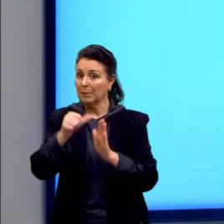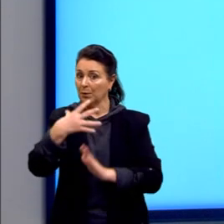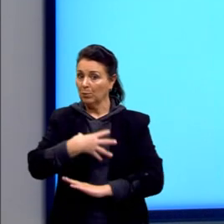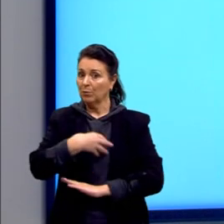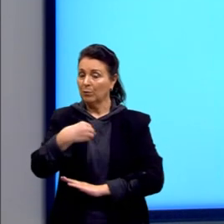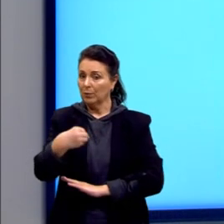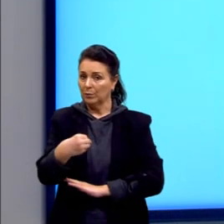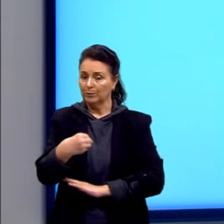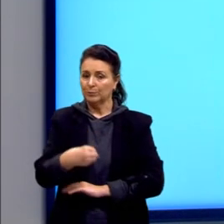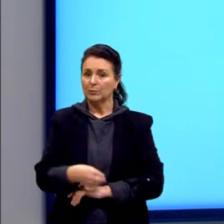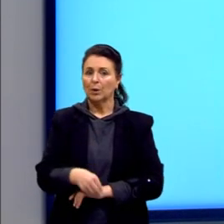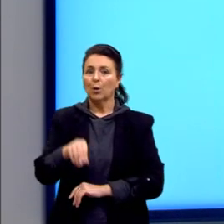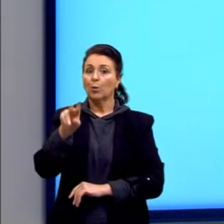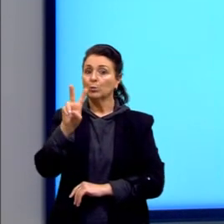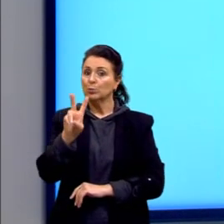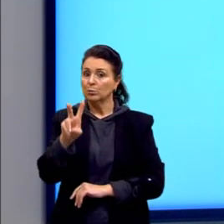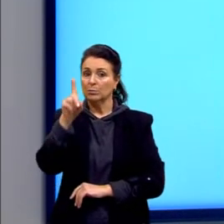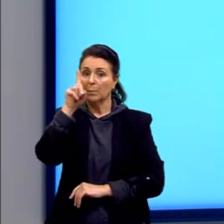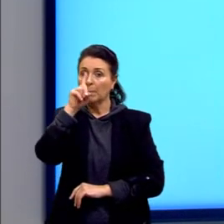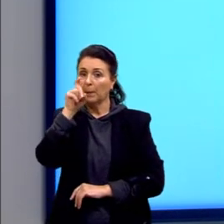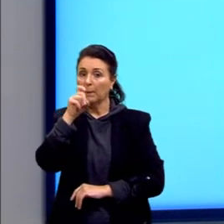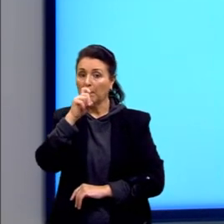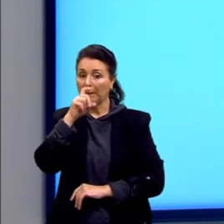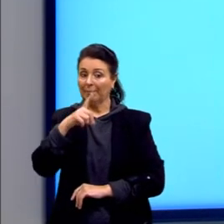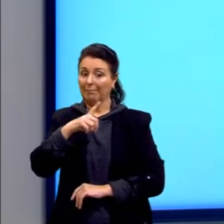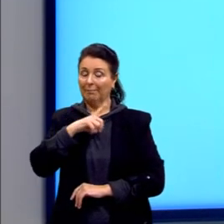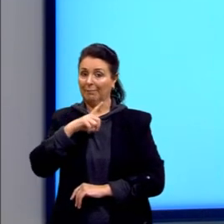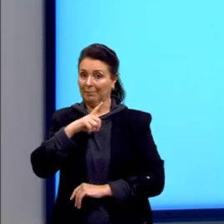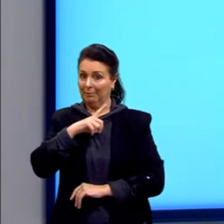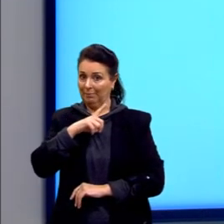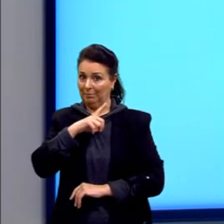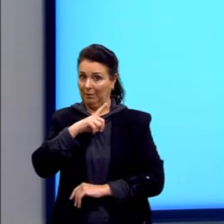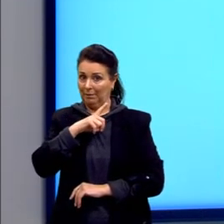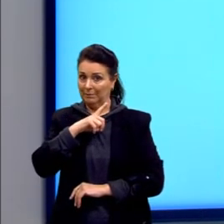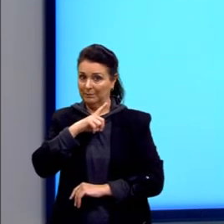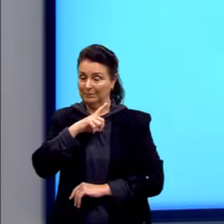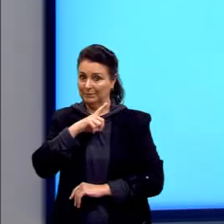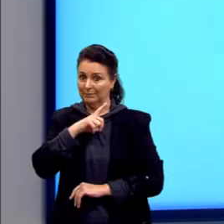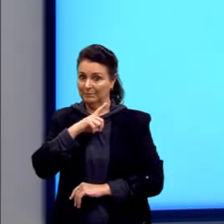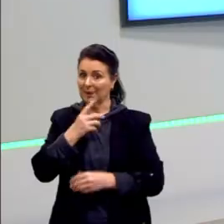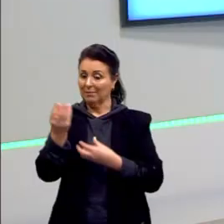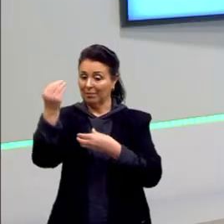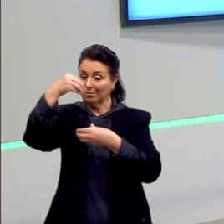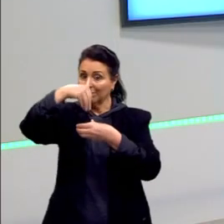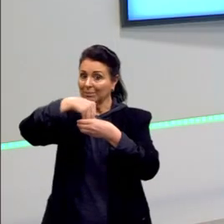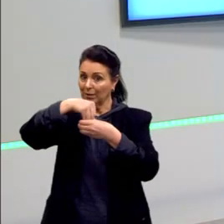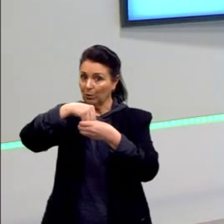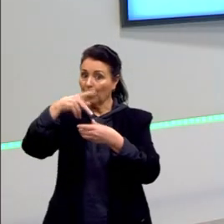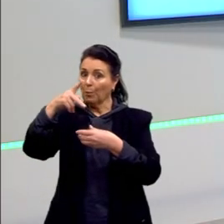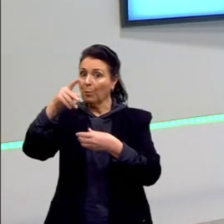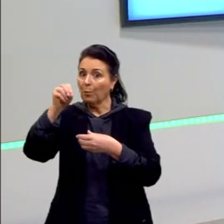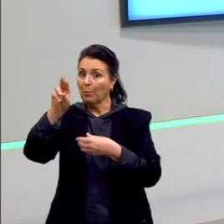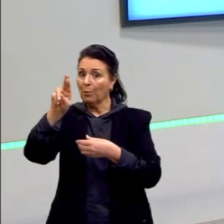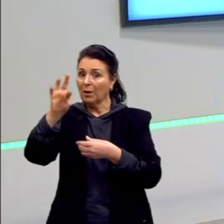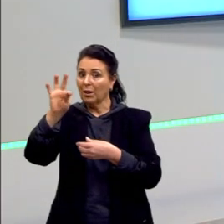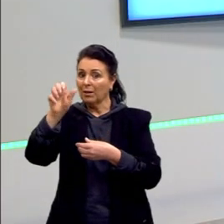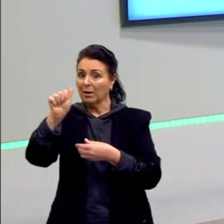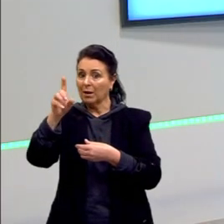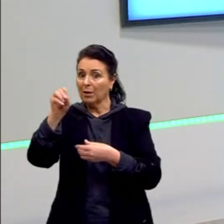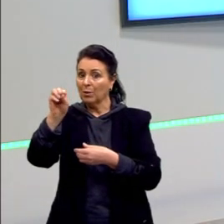Quando ambos os progenitores são portadores, olha a dica que o enunciado tá dando demais.